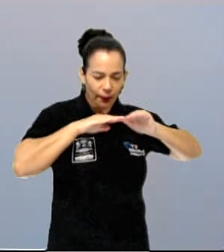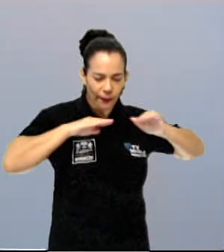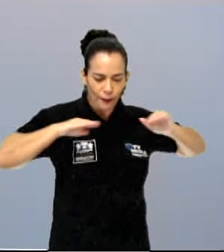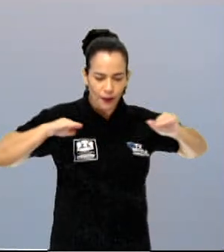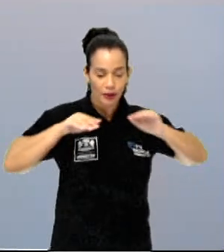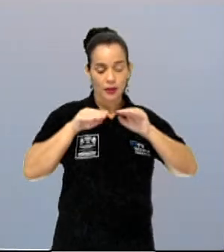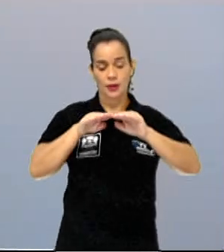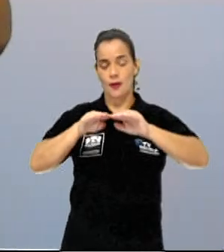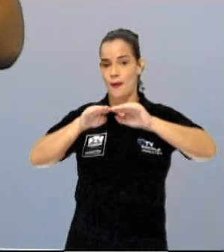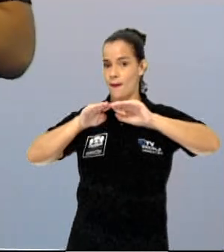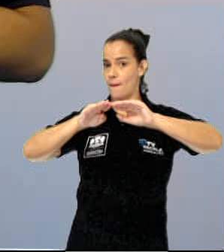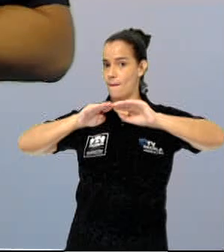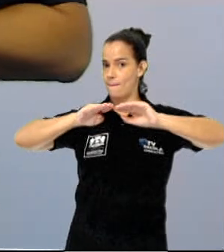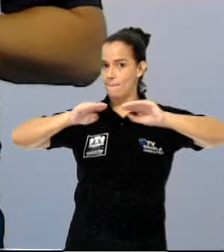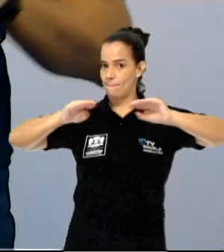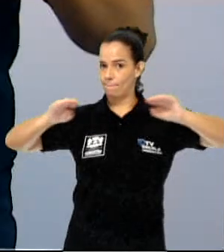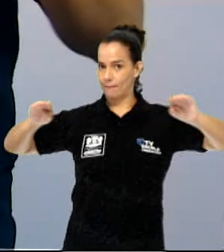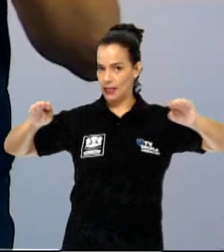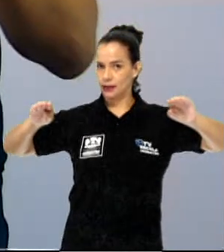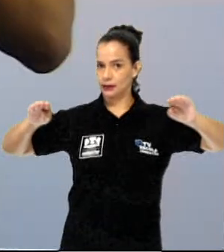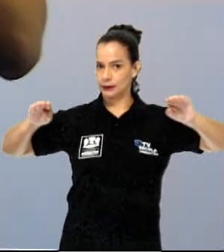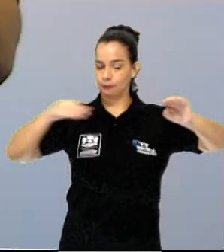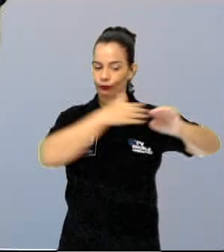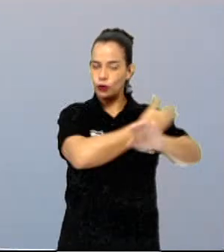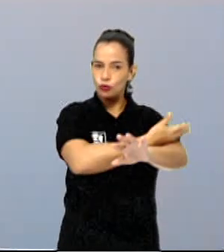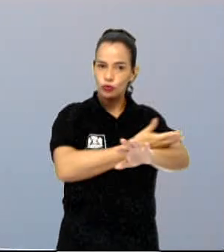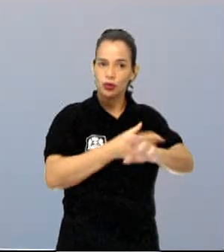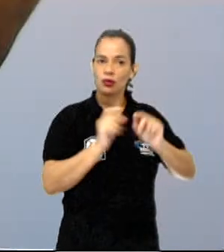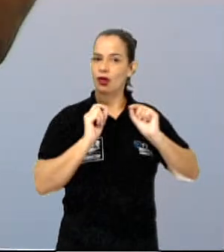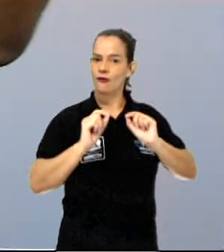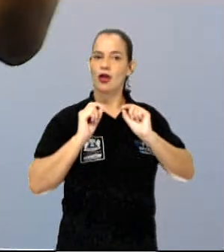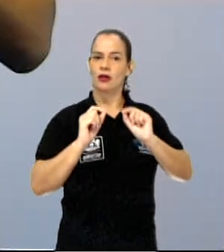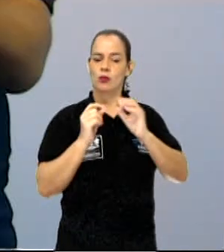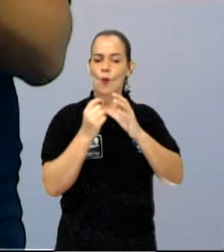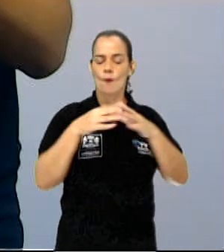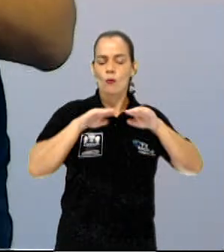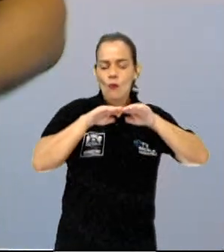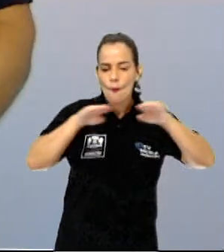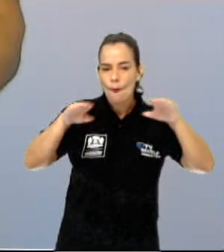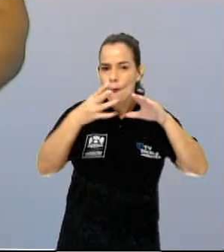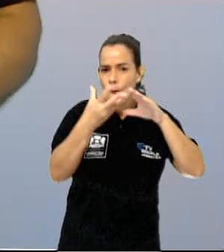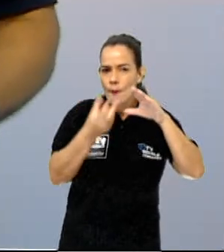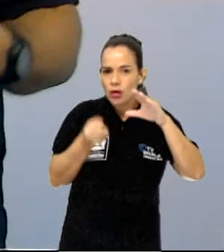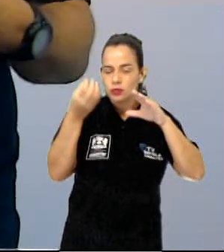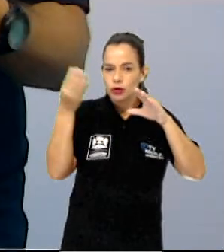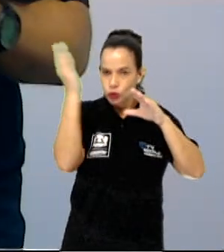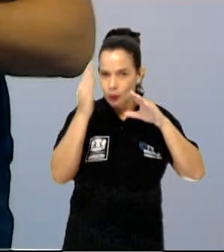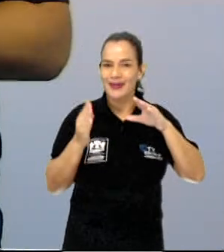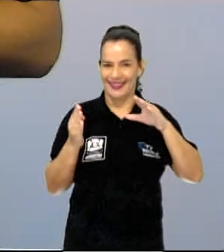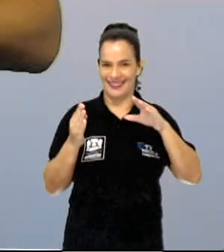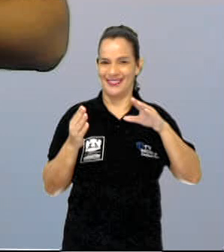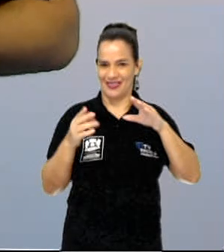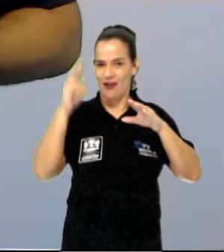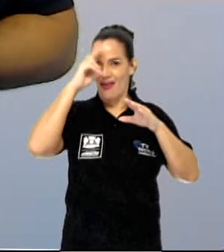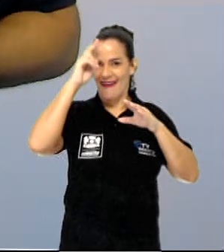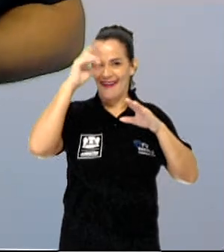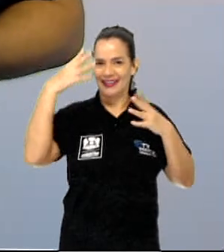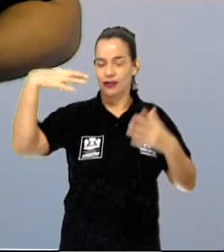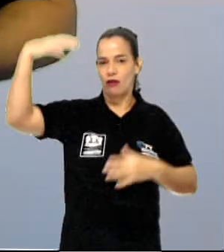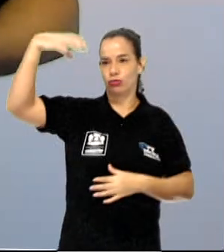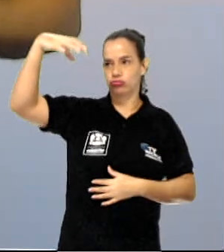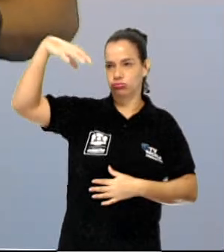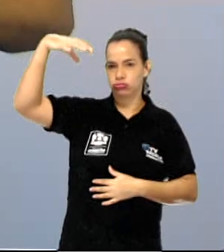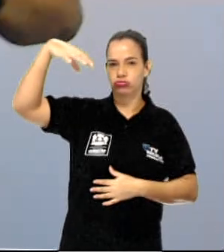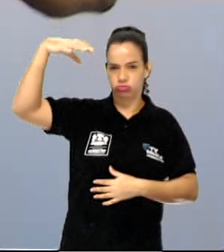plana. Eu costumo dizer que o Pantanal é o ralo do Brasil, sabe o ralo? O ralo do chuveiro, o ralo do banheiro, a água